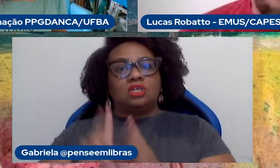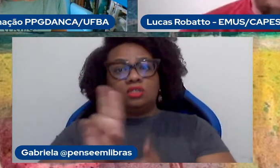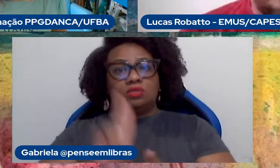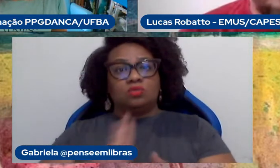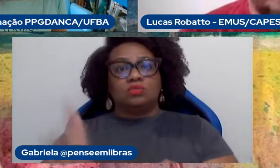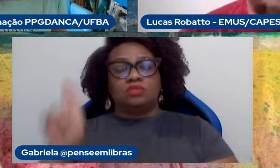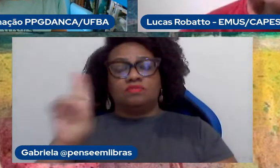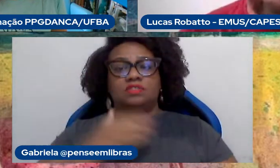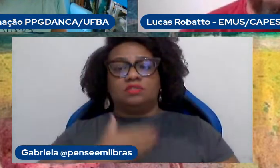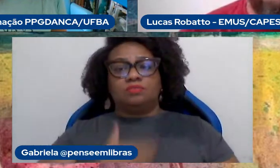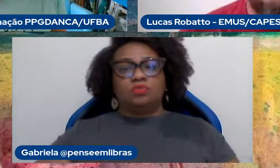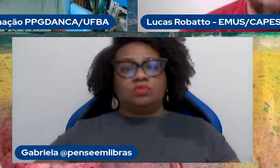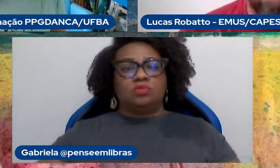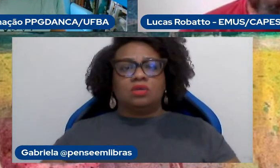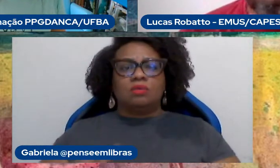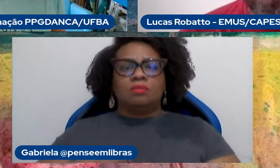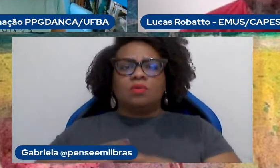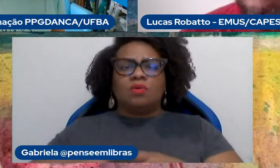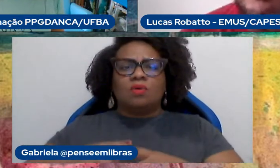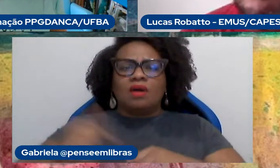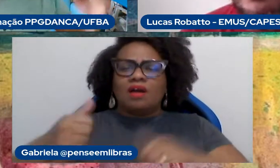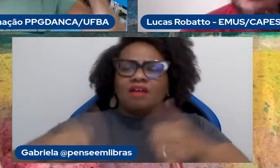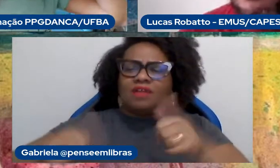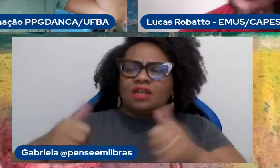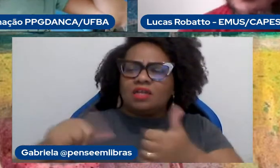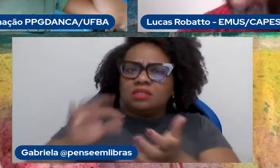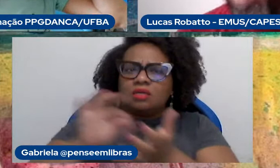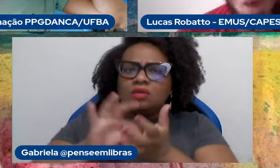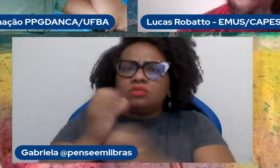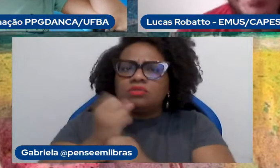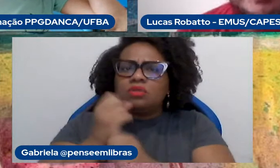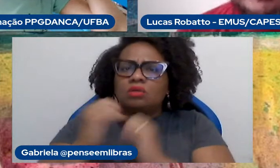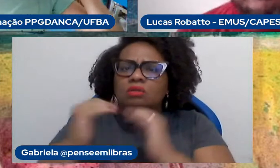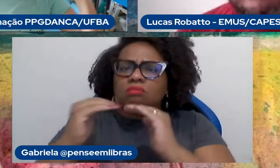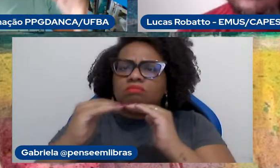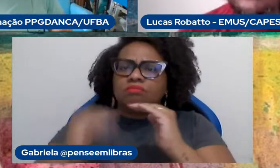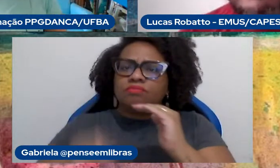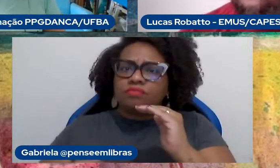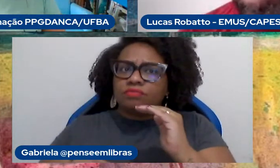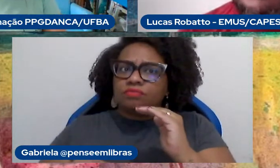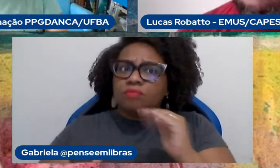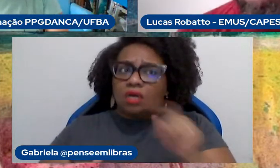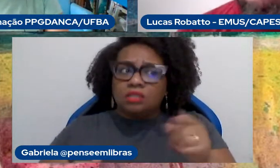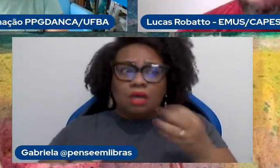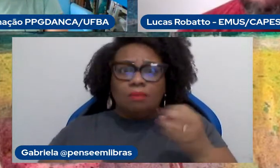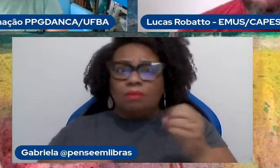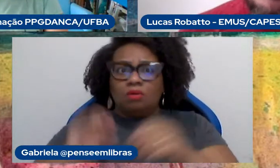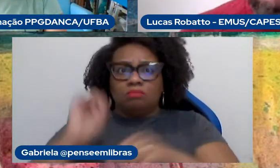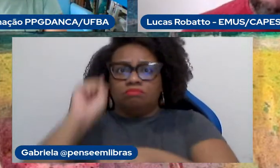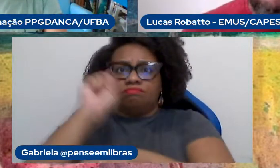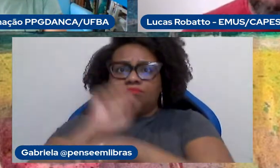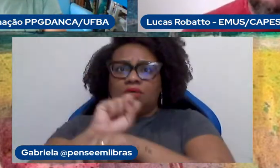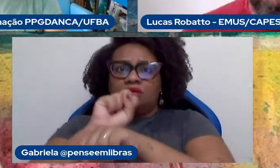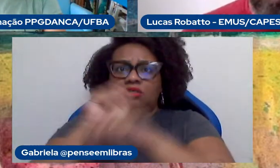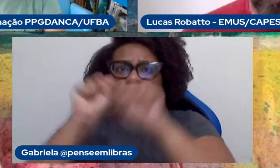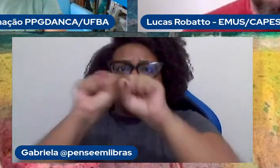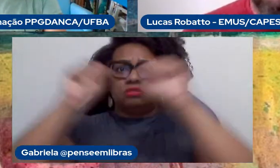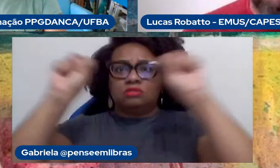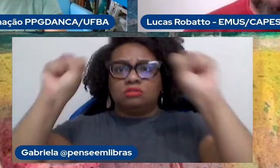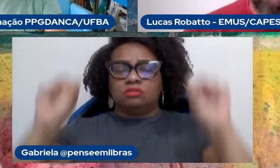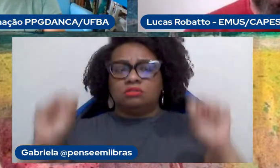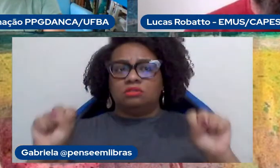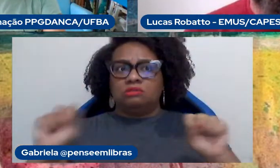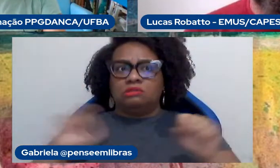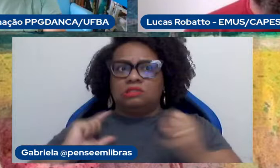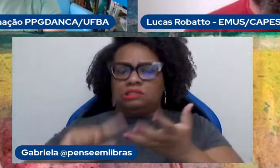a avaliação porque baixou de nota, mas isso serviu para paralisar todo o sistema. então a gente tem uma série de forças